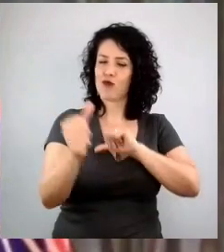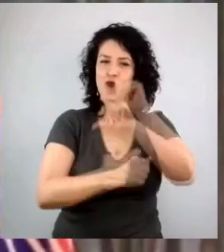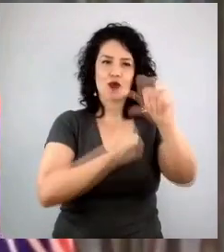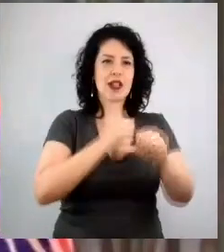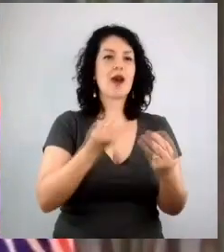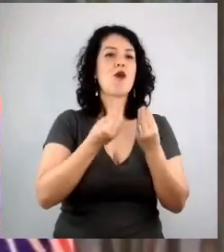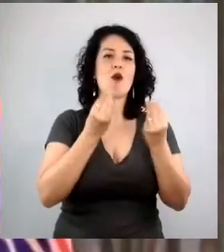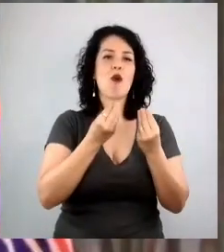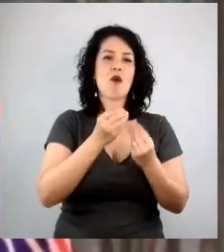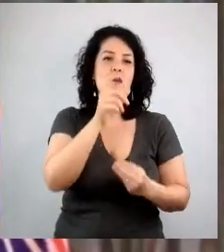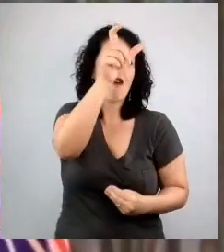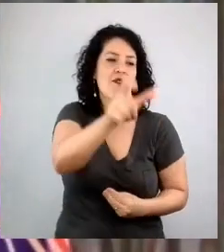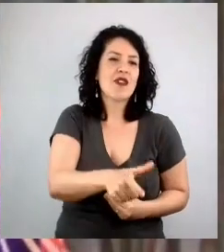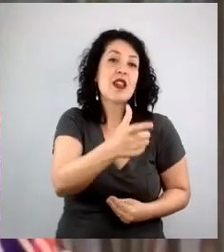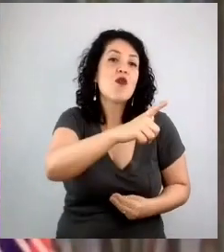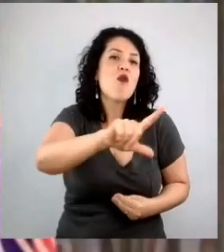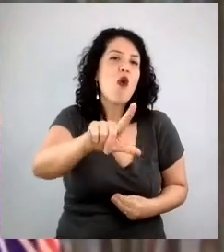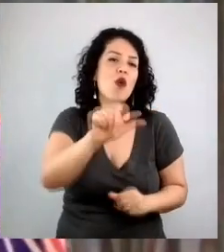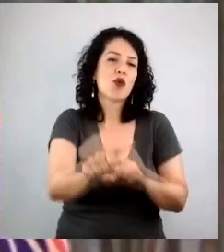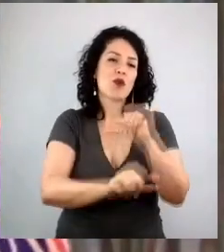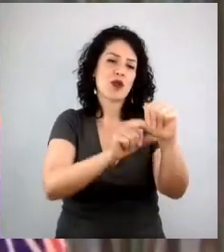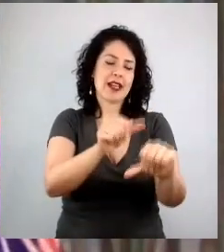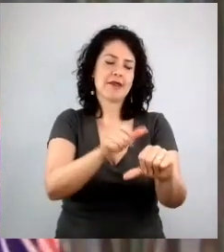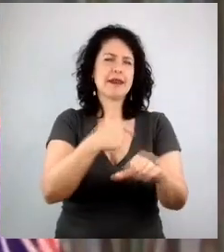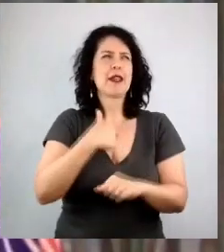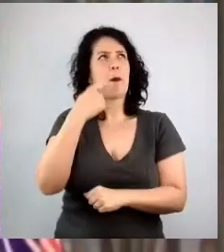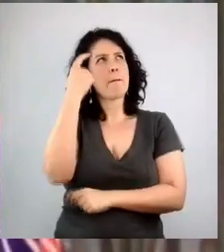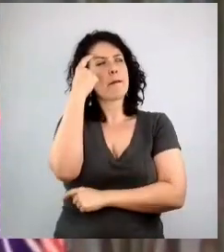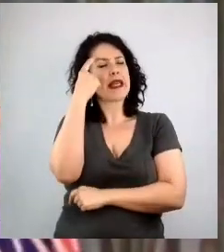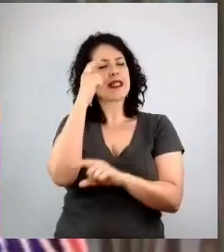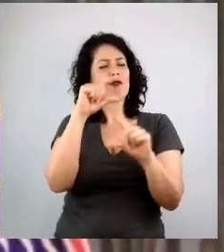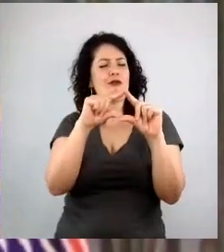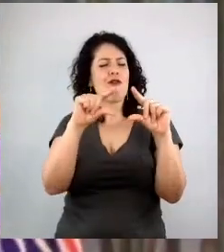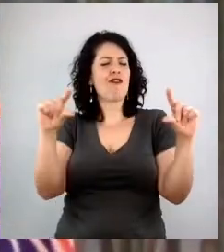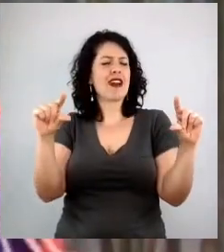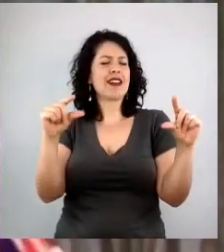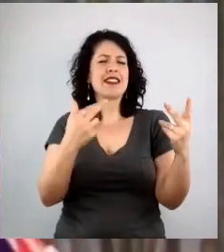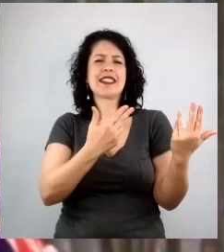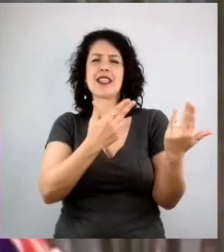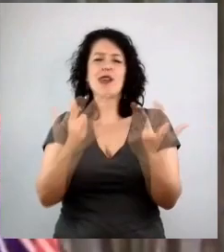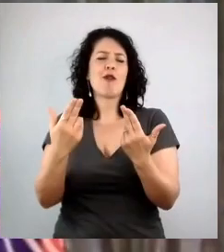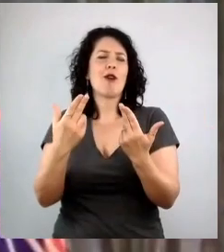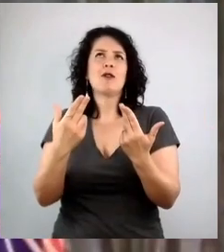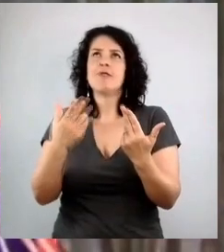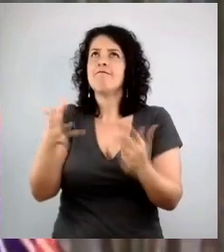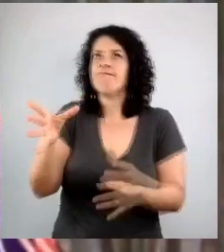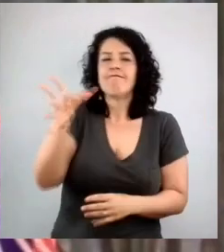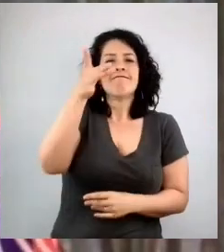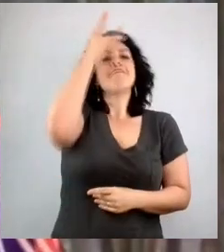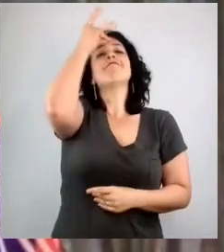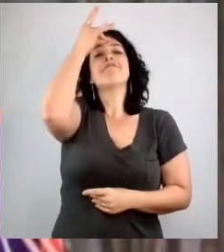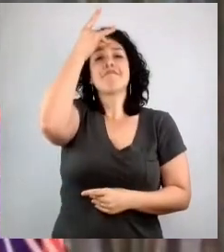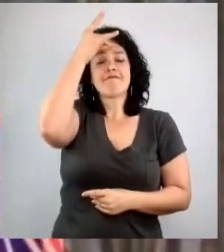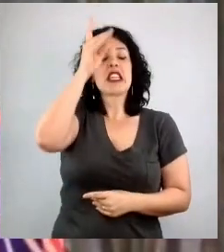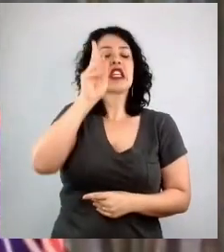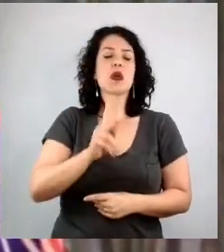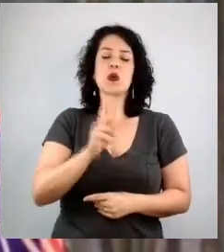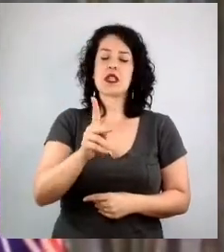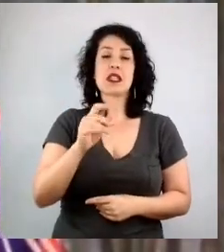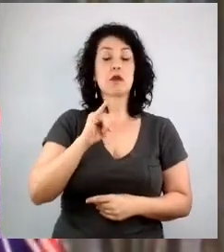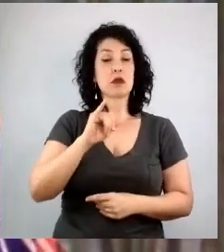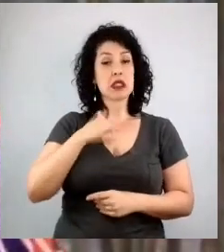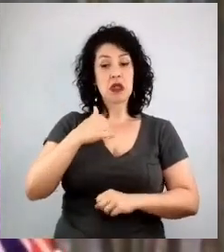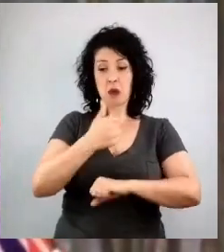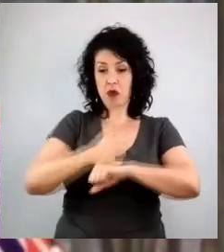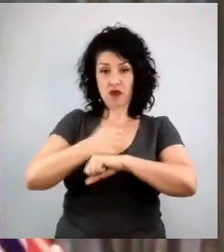Essa é uma frase que caminha comigo, assim, como um mantra. Então, assim, toda transição, escolha de carreira, e eu vejo essa